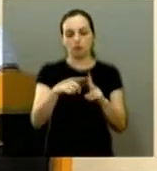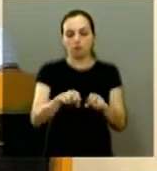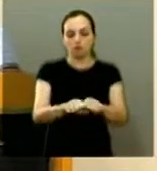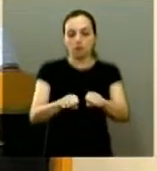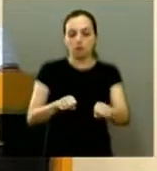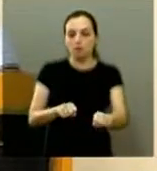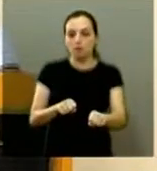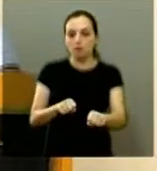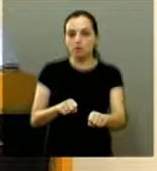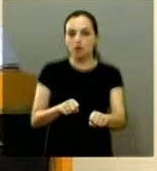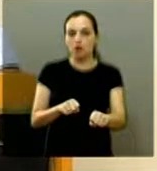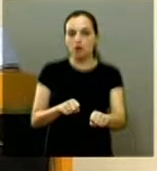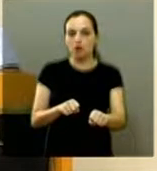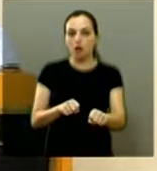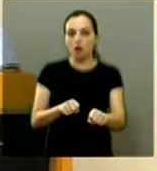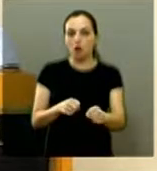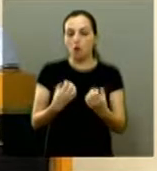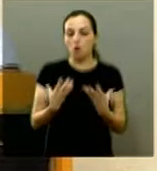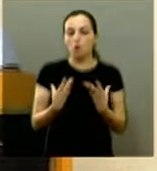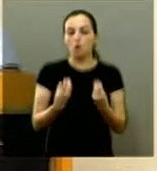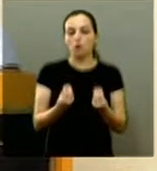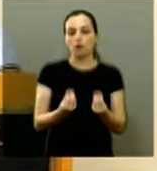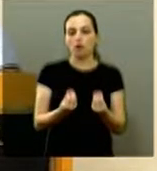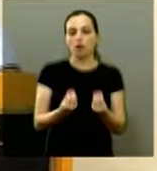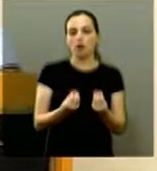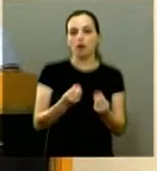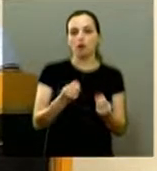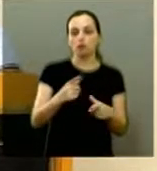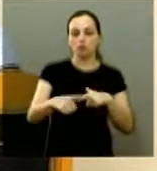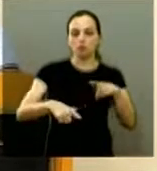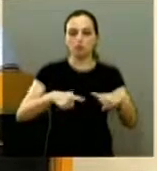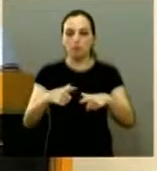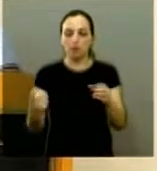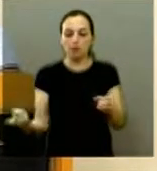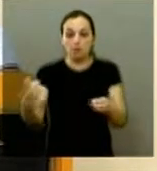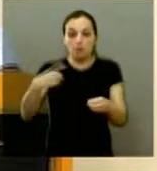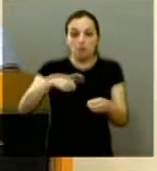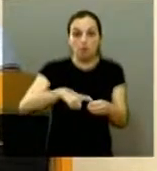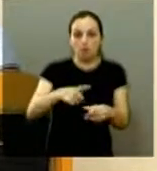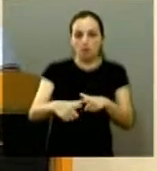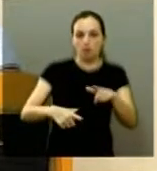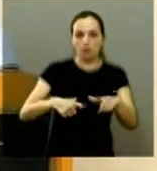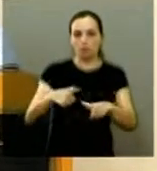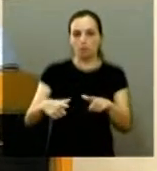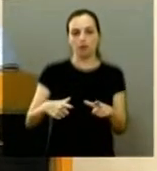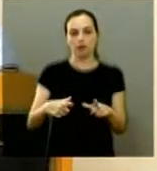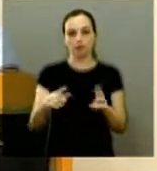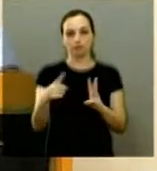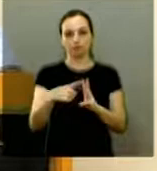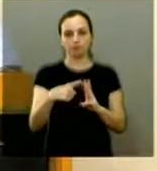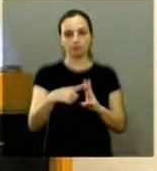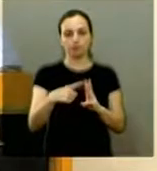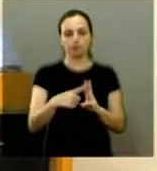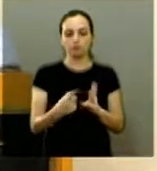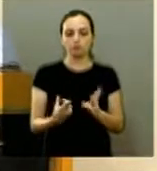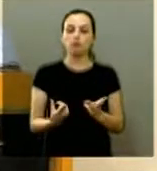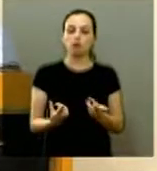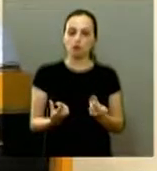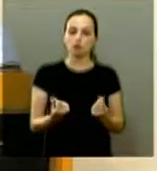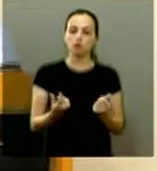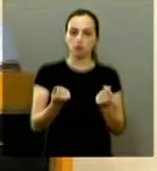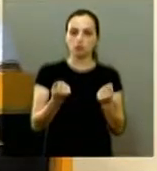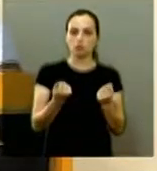profissional com a qualificação dos trabalhadores visando a reinserção no mercado de trabalho terceiro econômico